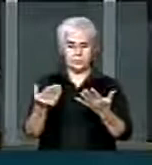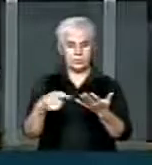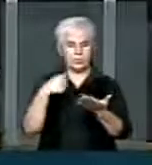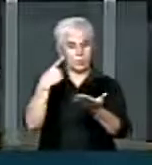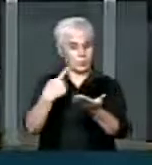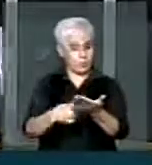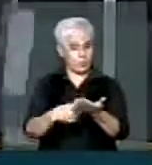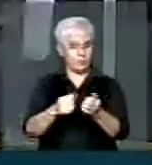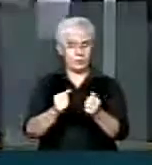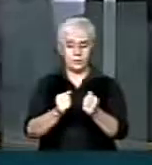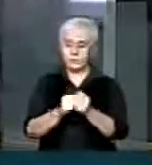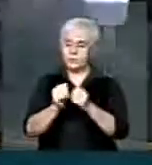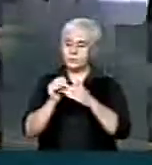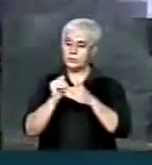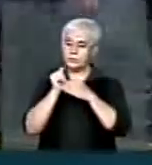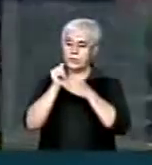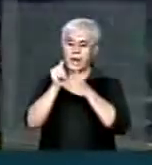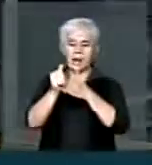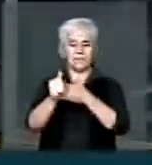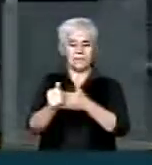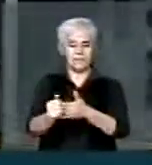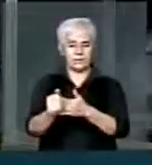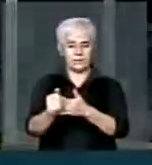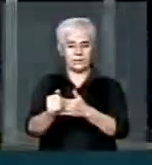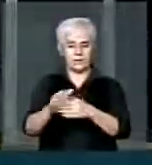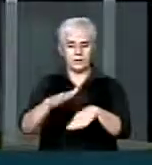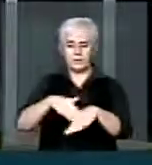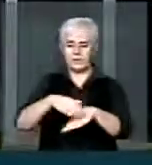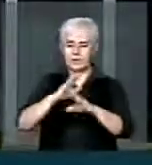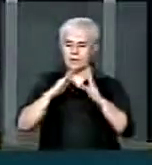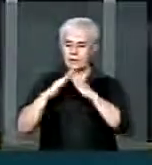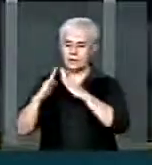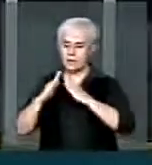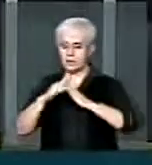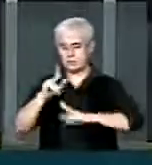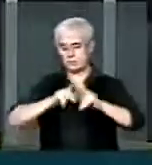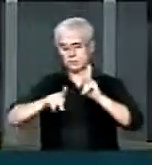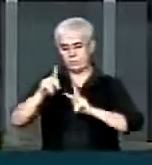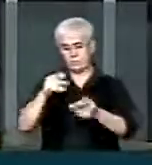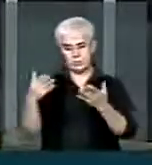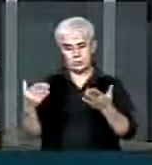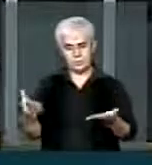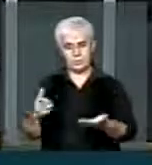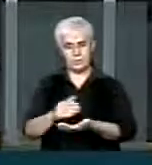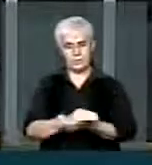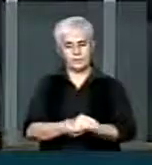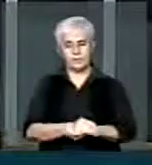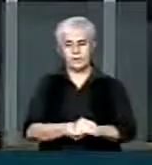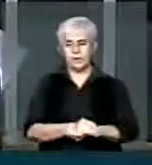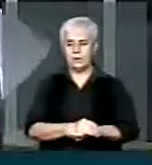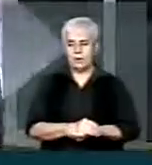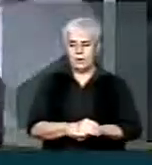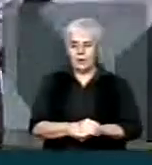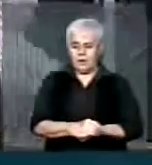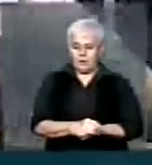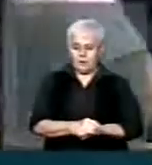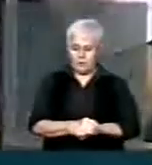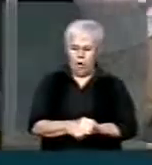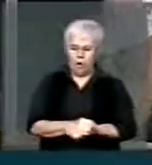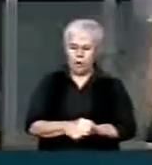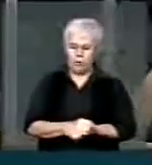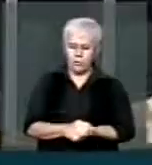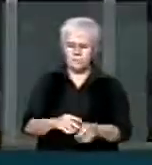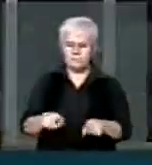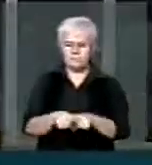compromisso de levar mais residências para esse povo. Sr. Presidente, pedir, fazer